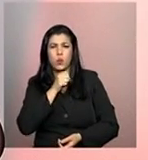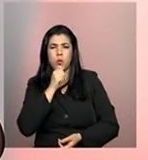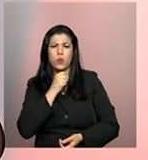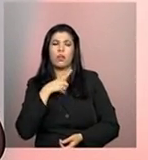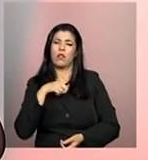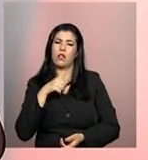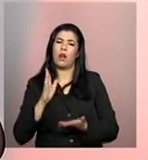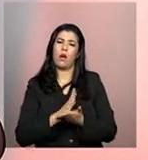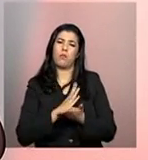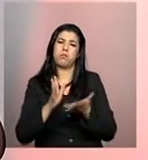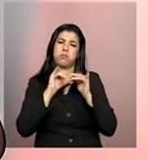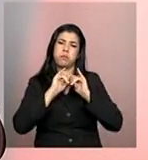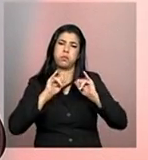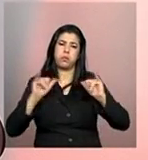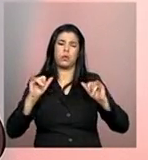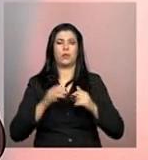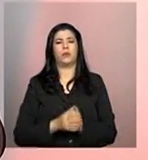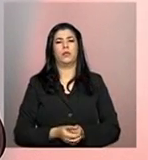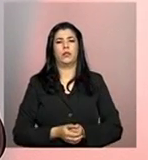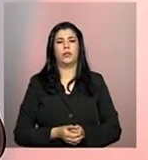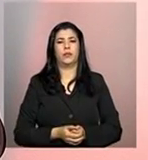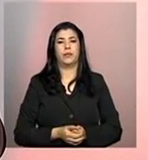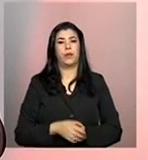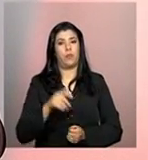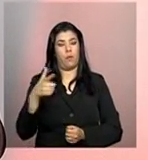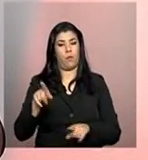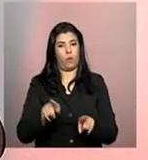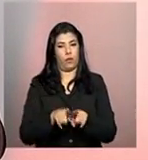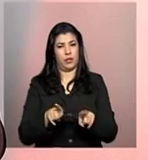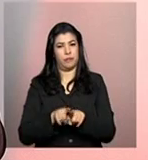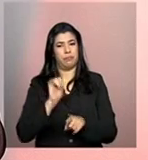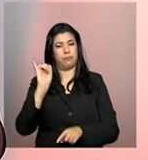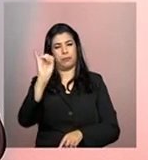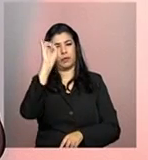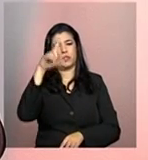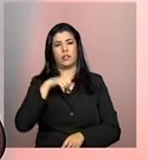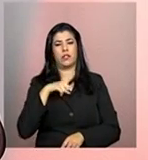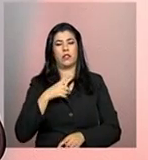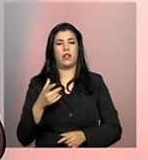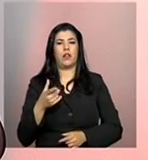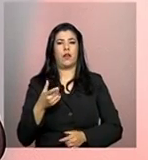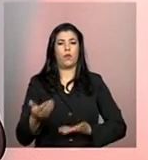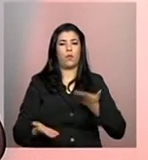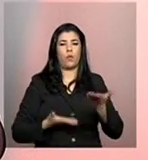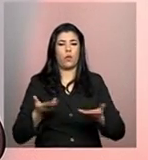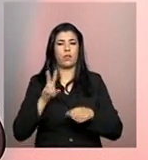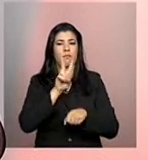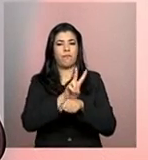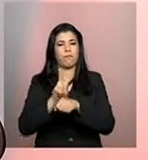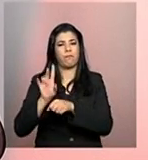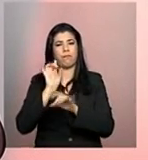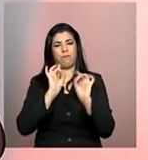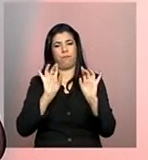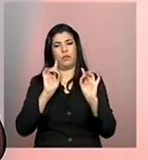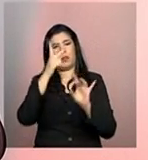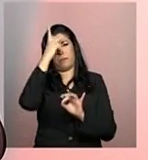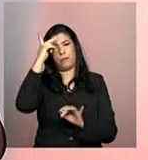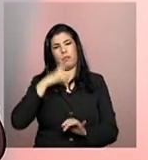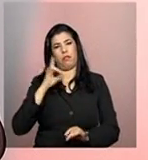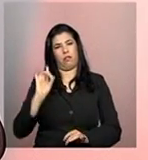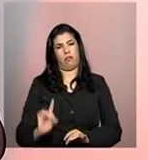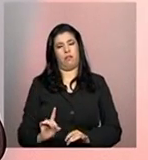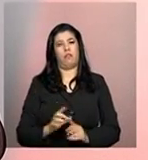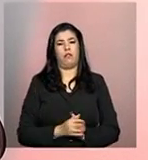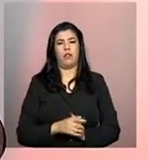entidades que prestam esse serviço. Um outro serviço bastante importante é o serviço de proteção especial para as pessoas com deficiência